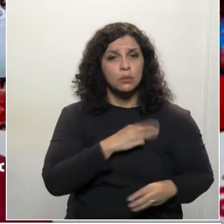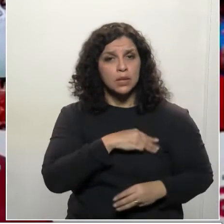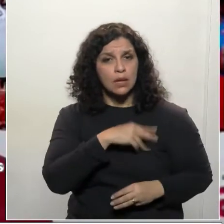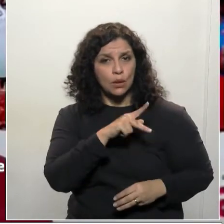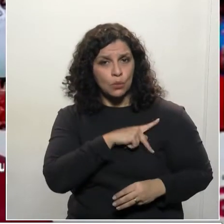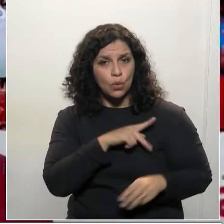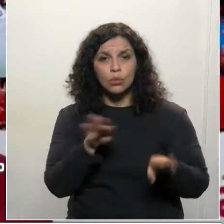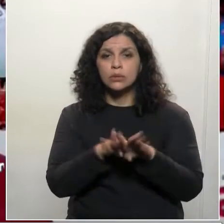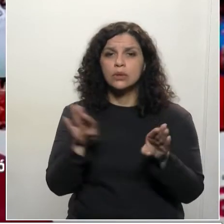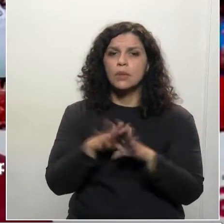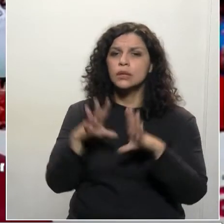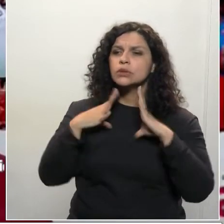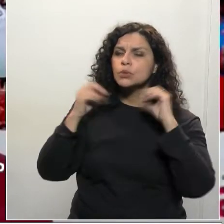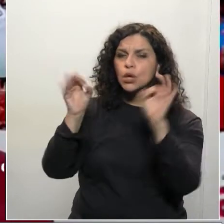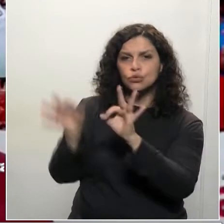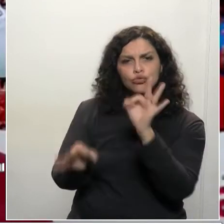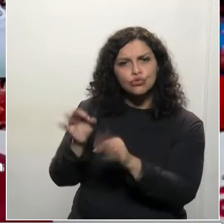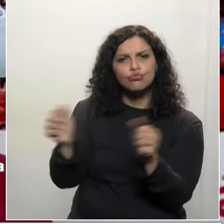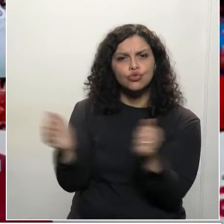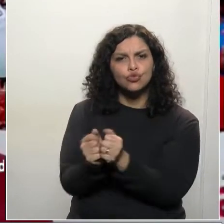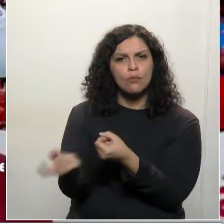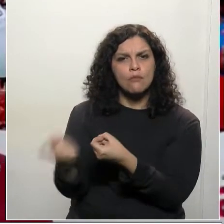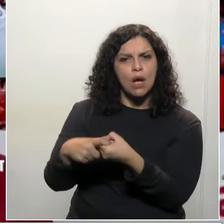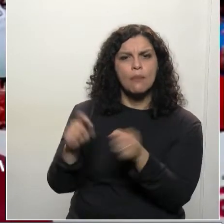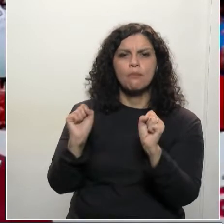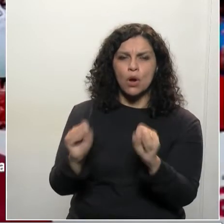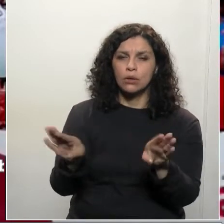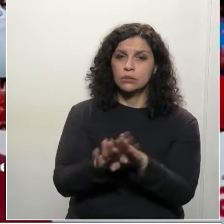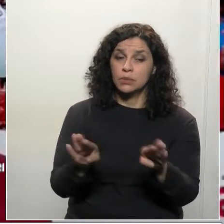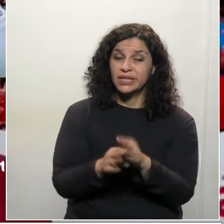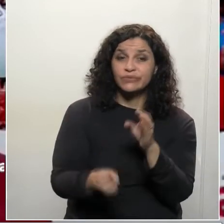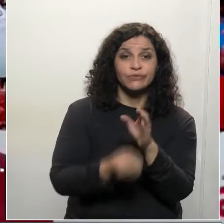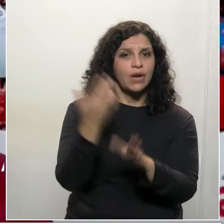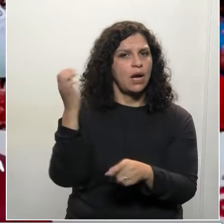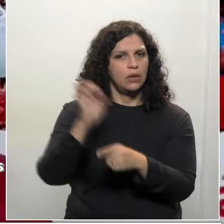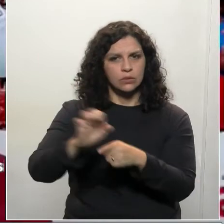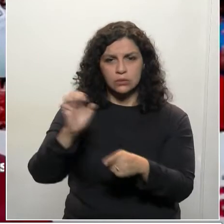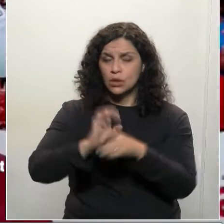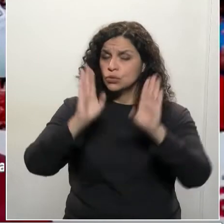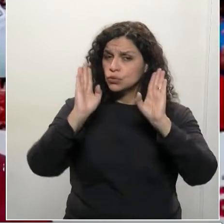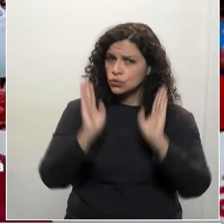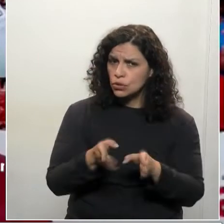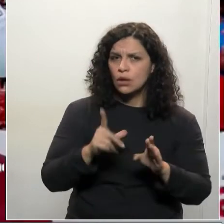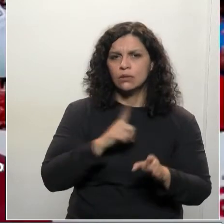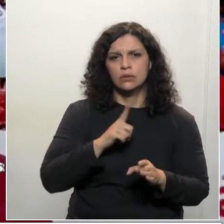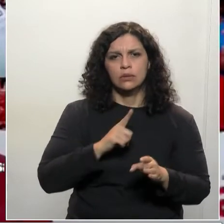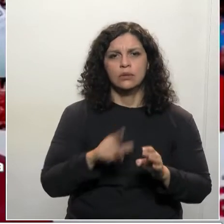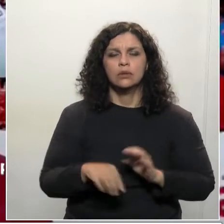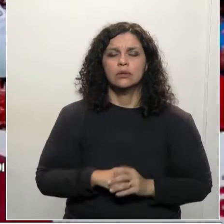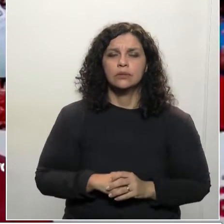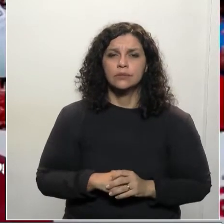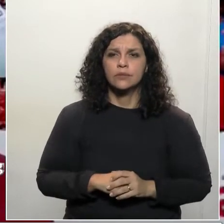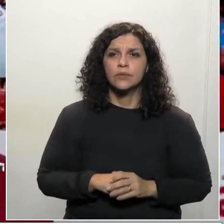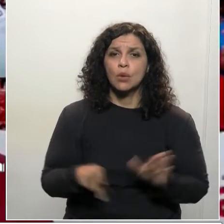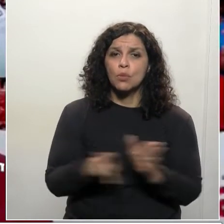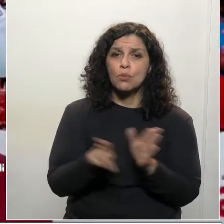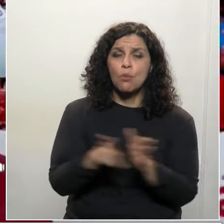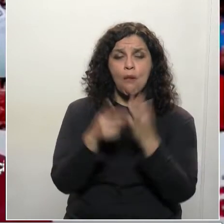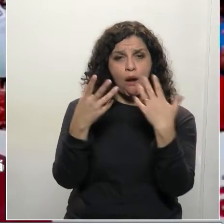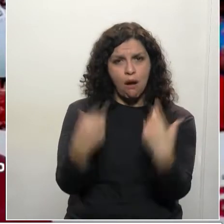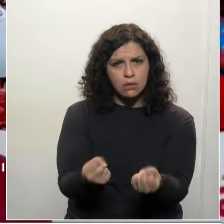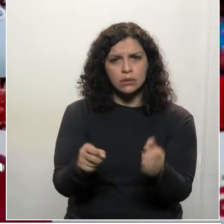Público, junto com o Tribunal de Justiça, que inclusive em vários estados já foram adeptos